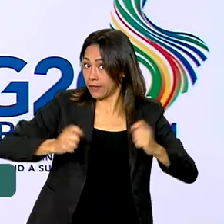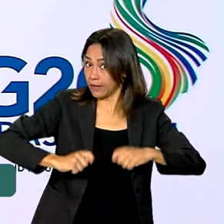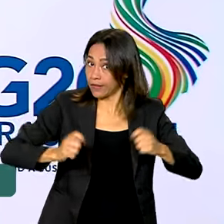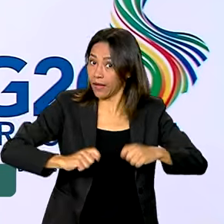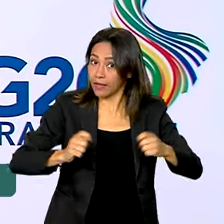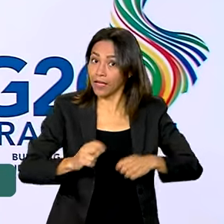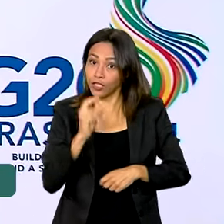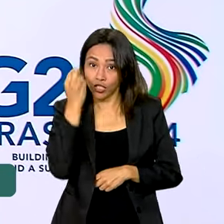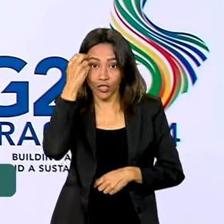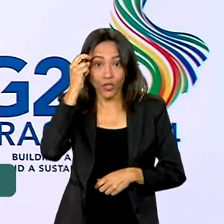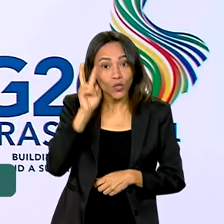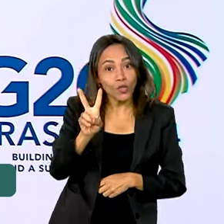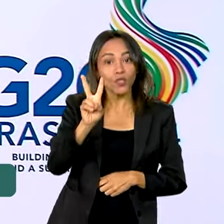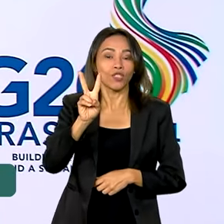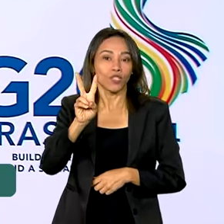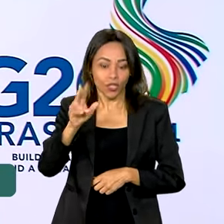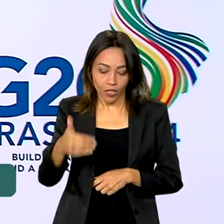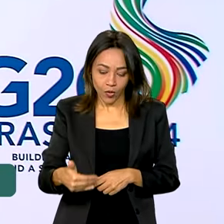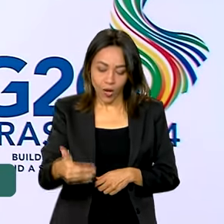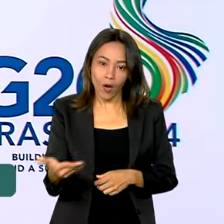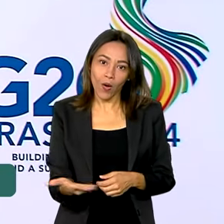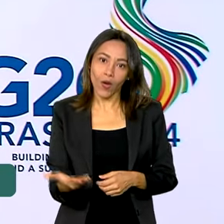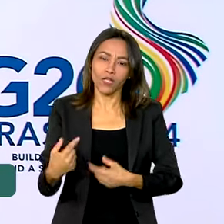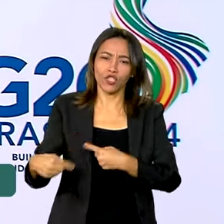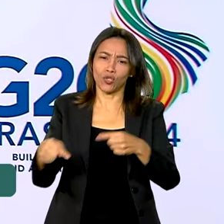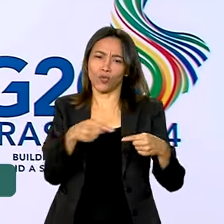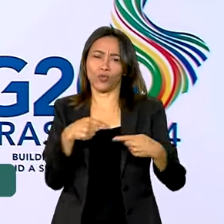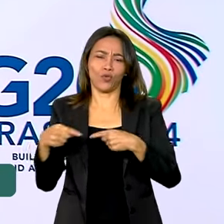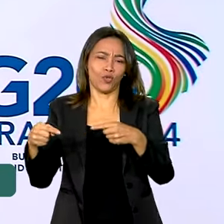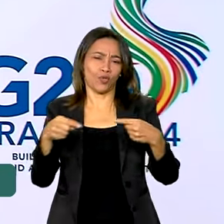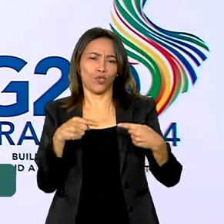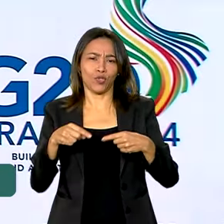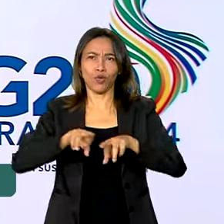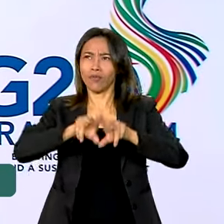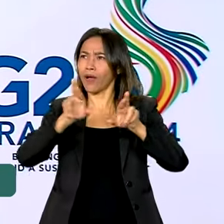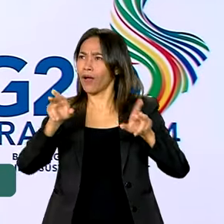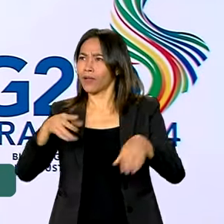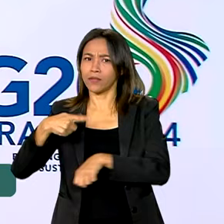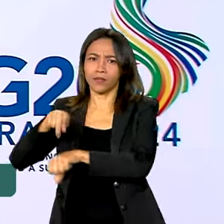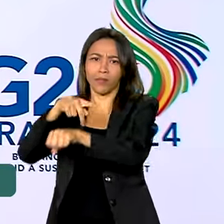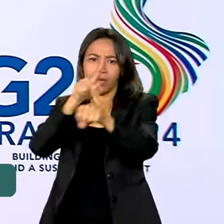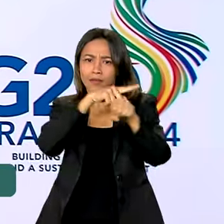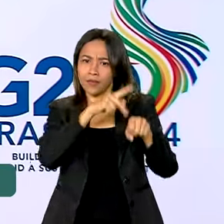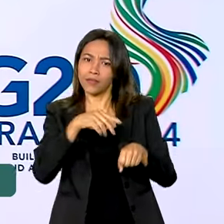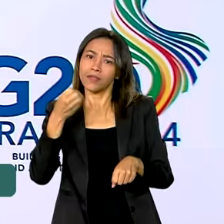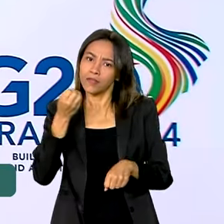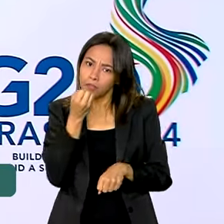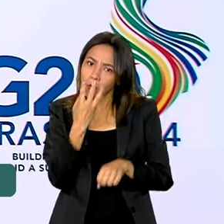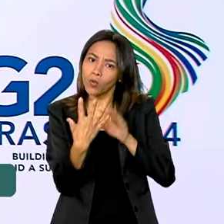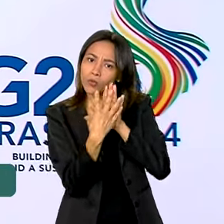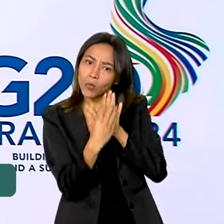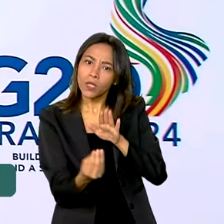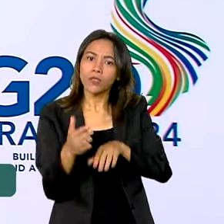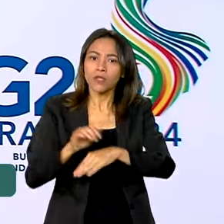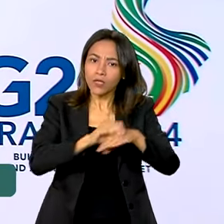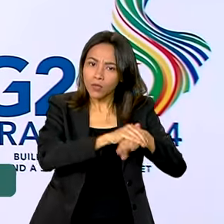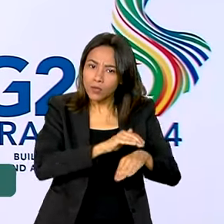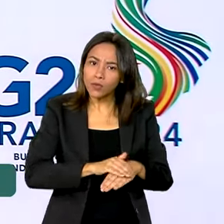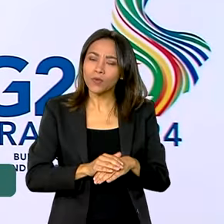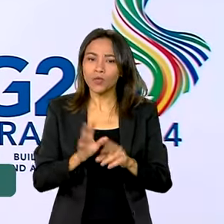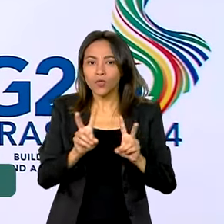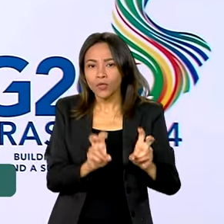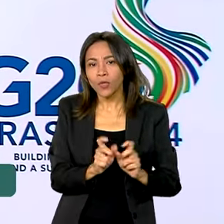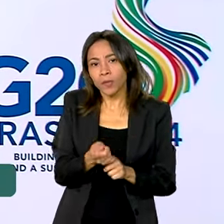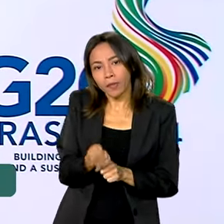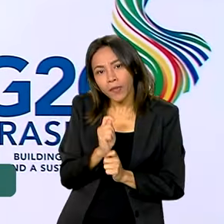nesses dois dias que se iniciam agora, de discutir com países essas boas práticas da pesca, e esses